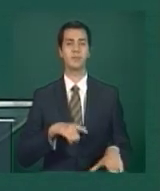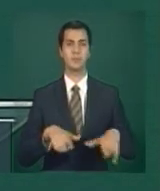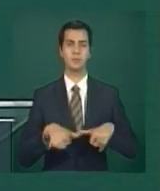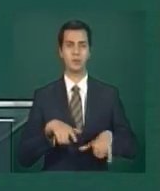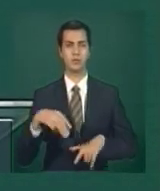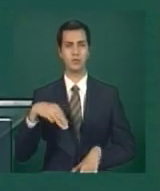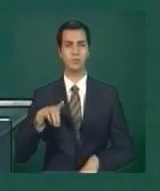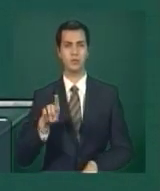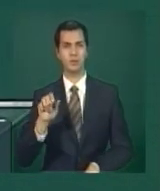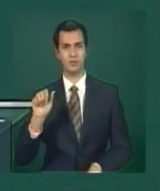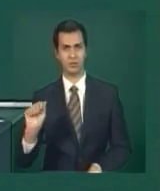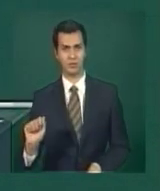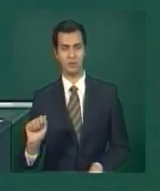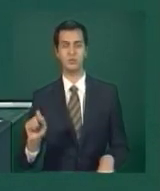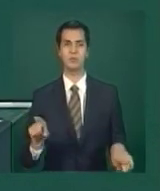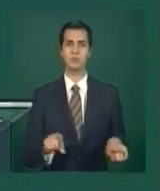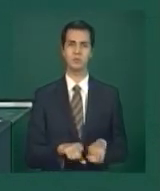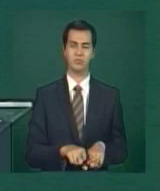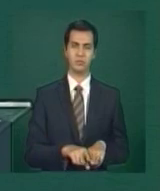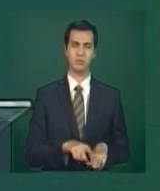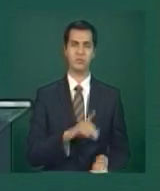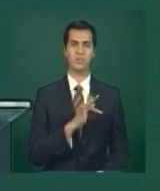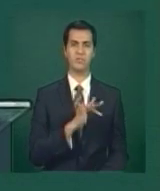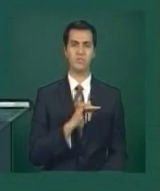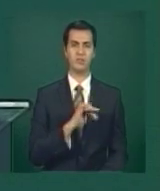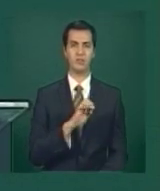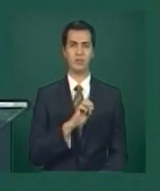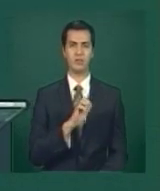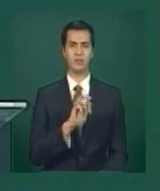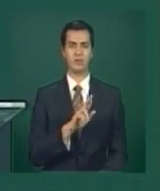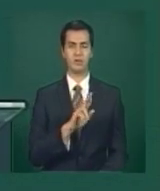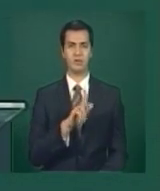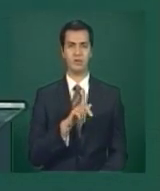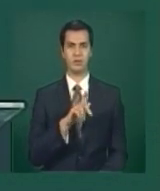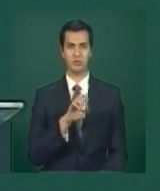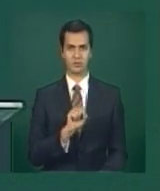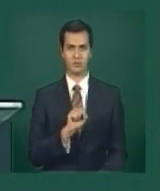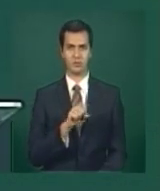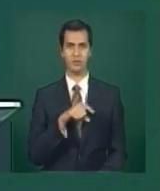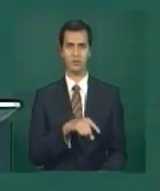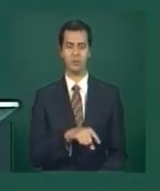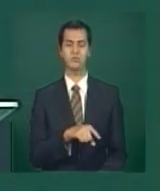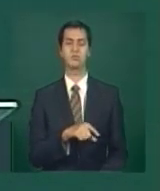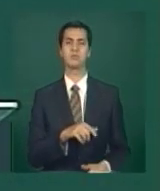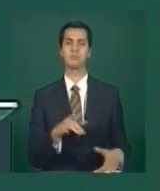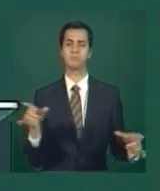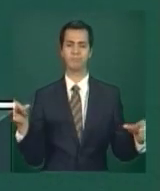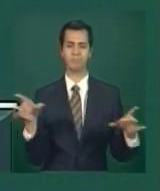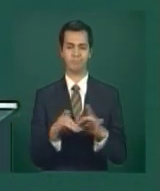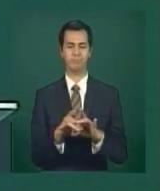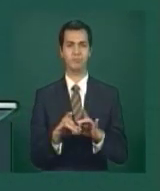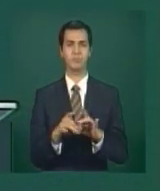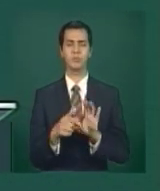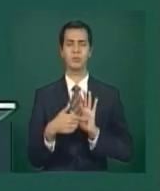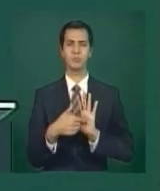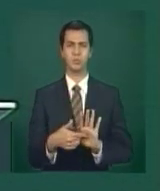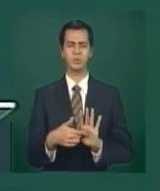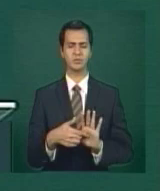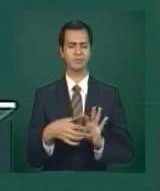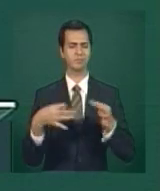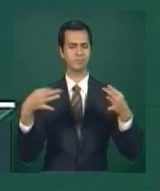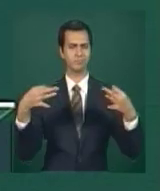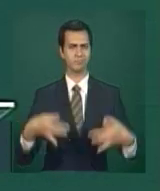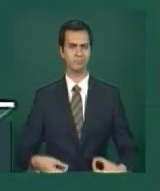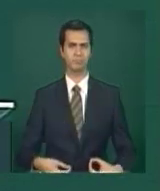do Desenvolvimento Agrário e a Fiergs como sendo uma demonstração e um exemplo